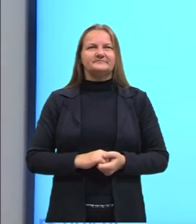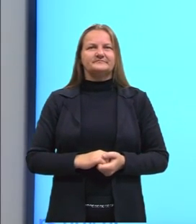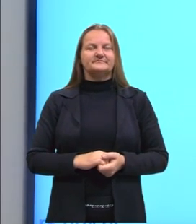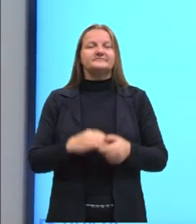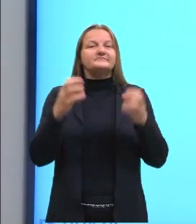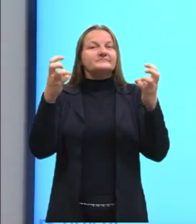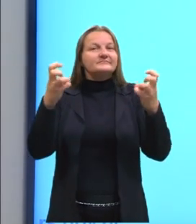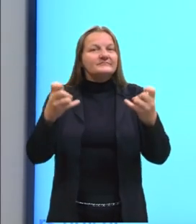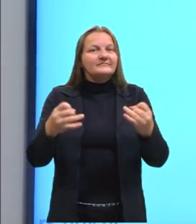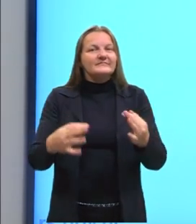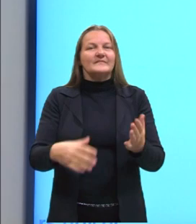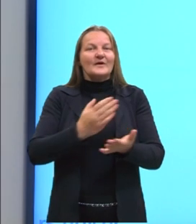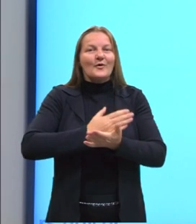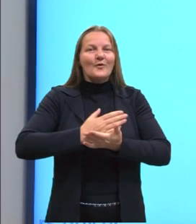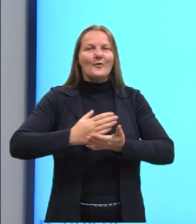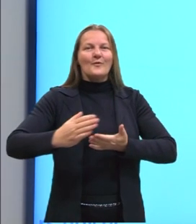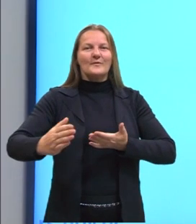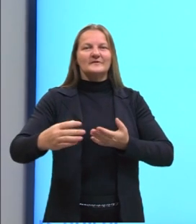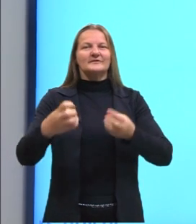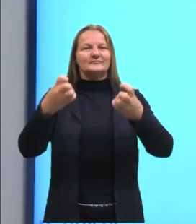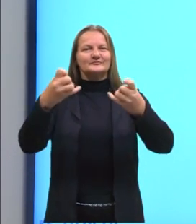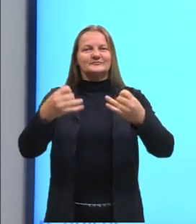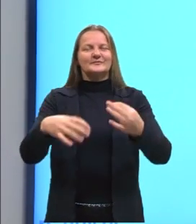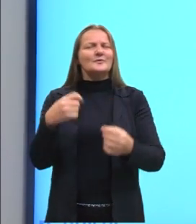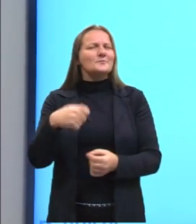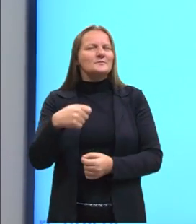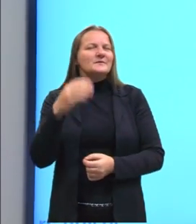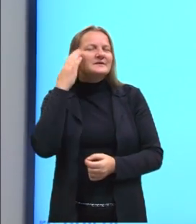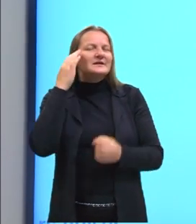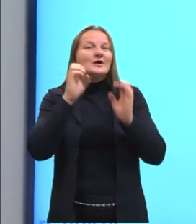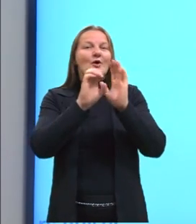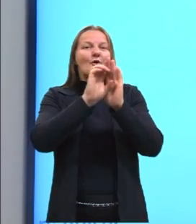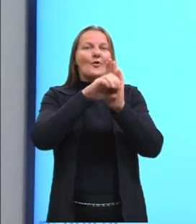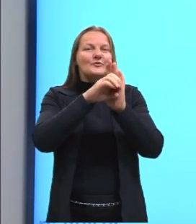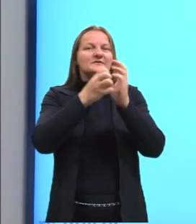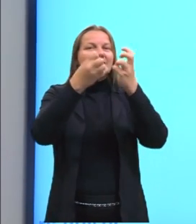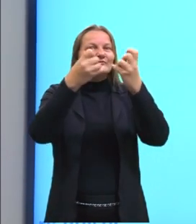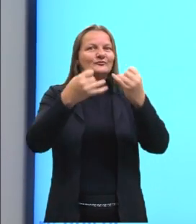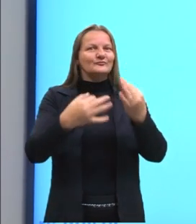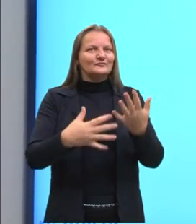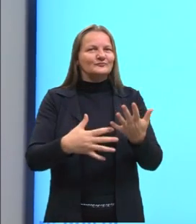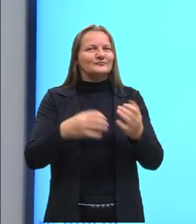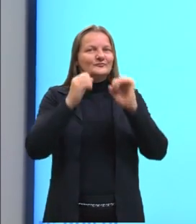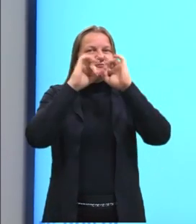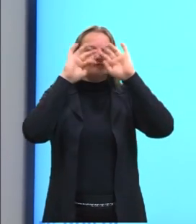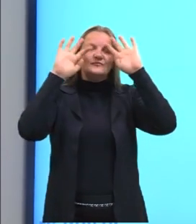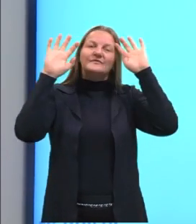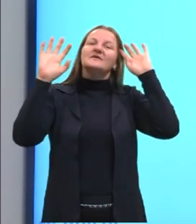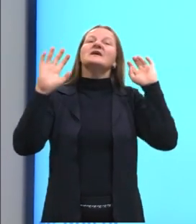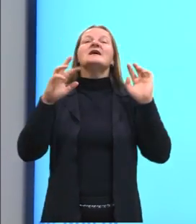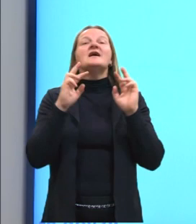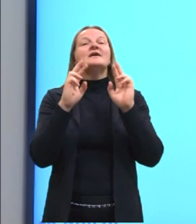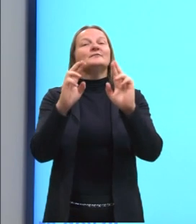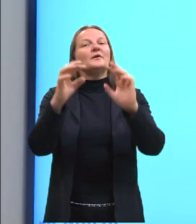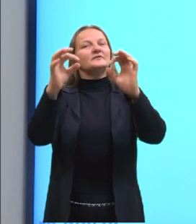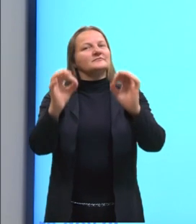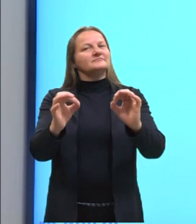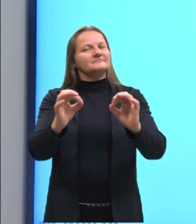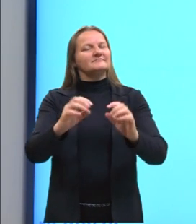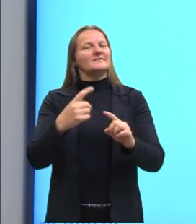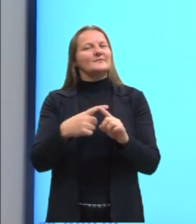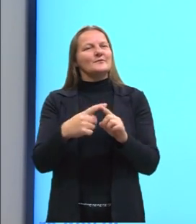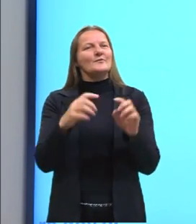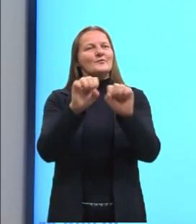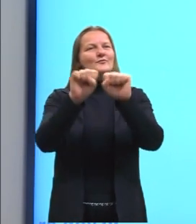Bom, para iniciar, então, esse assunto, primeiro a gente precisa entender algumas coisas, como sempre, para a gente chegar na nossa resposta. O